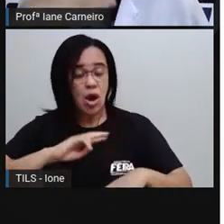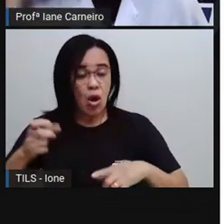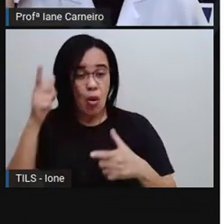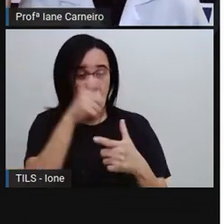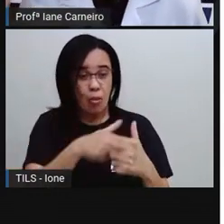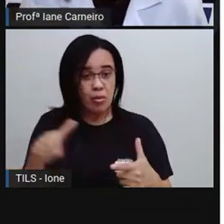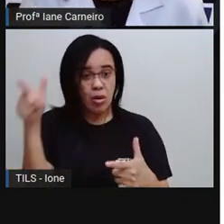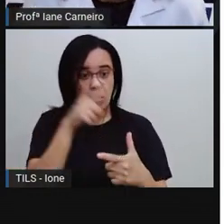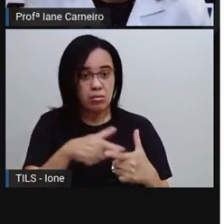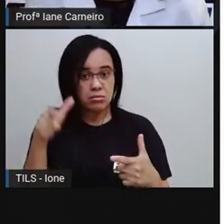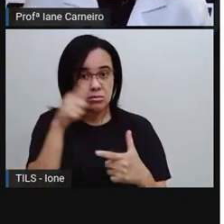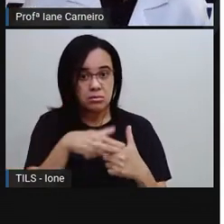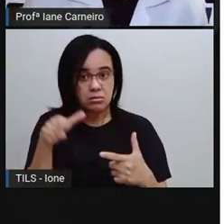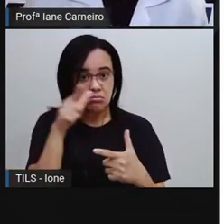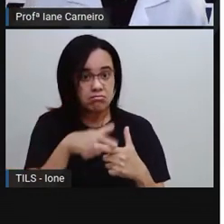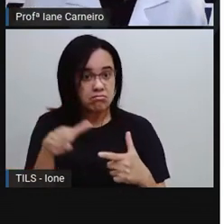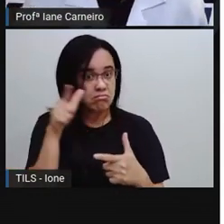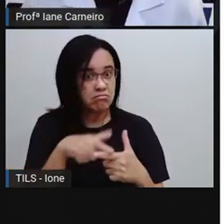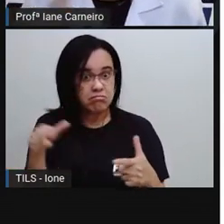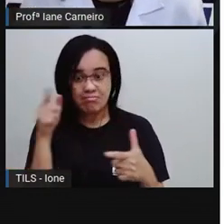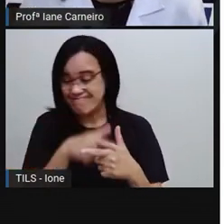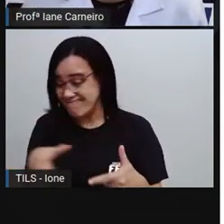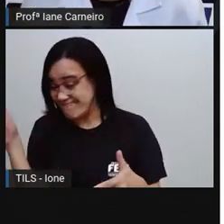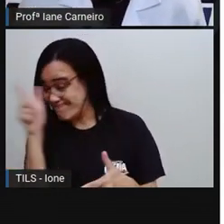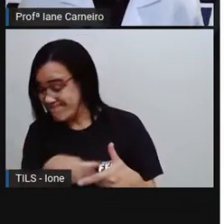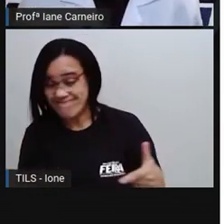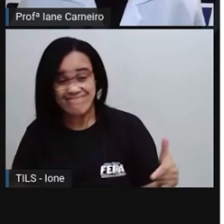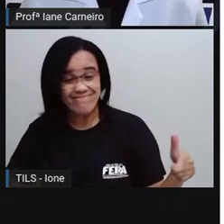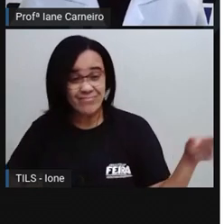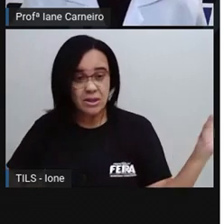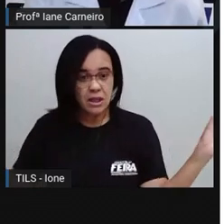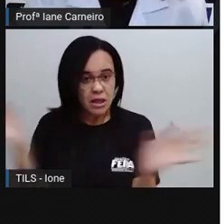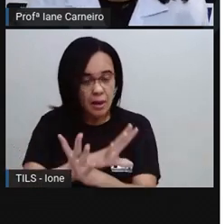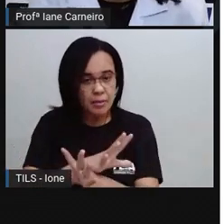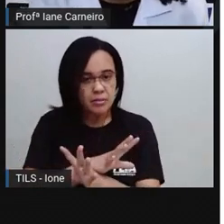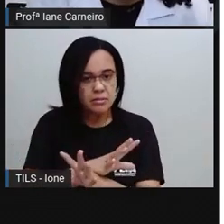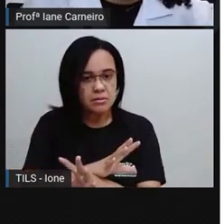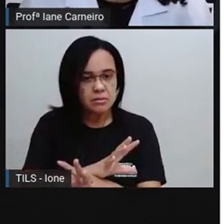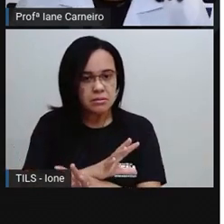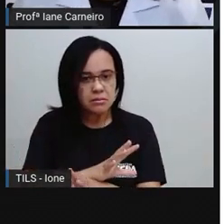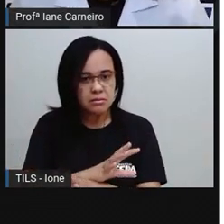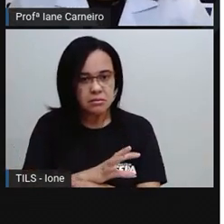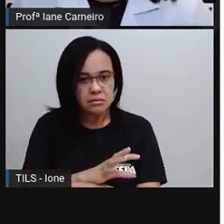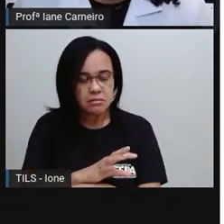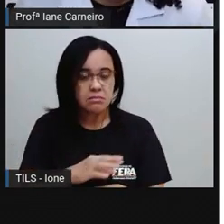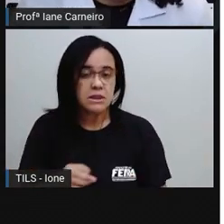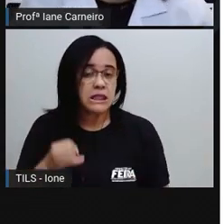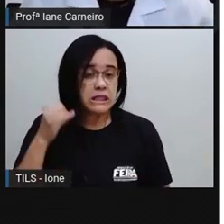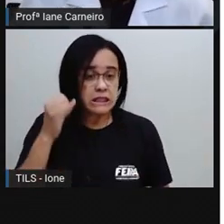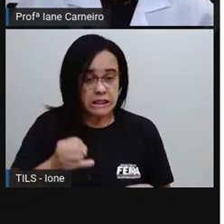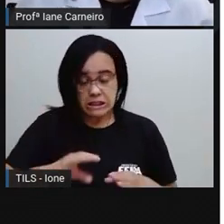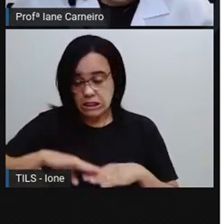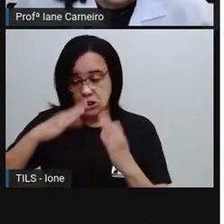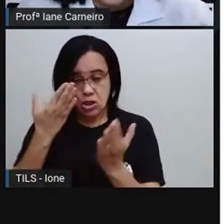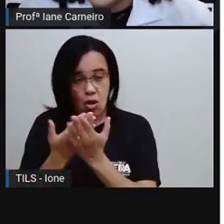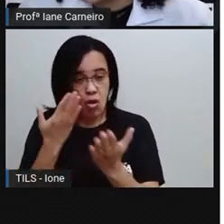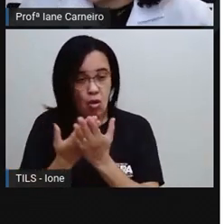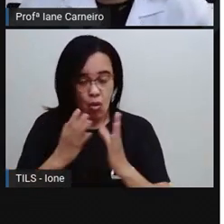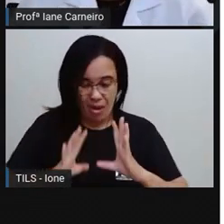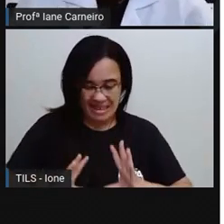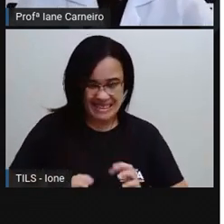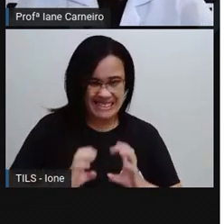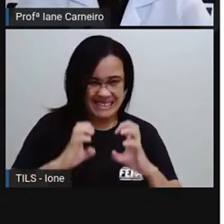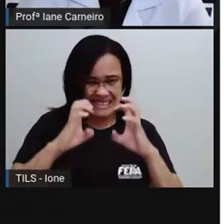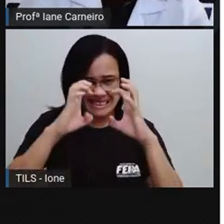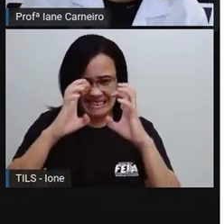né? Depois que a gente já brigou lá na escola, lá no futebol, brigou lá no joguinho. E aí, depois que a gente já brigou, não